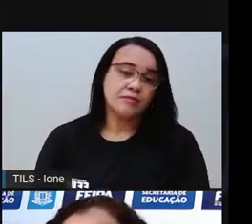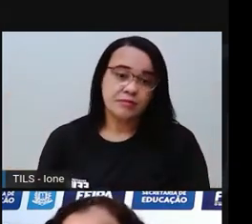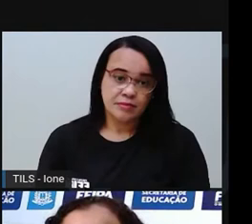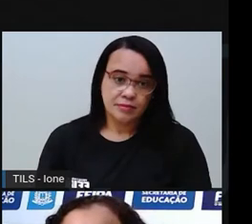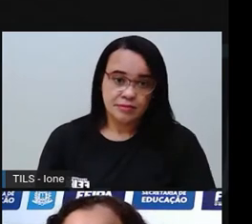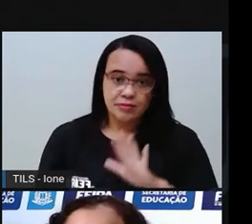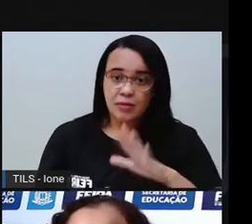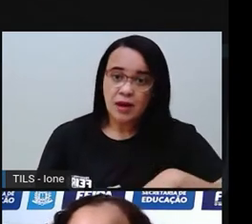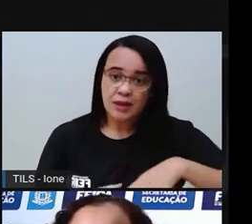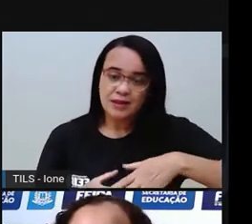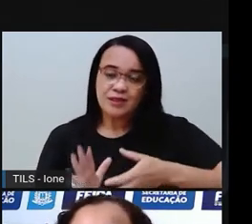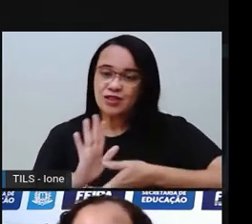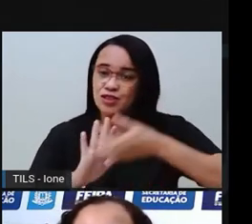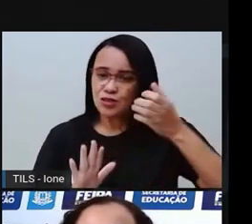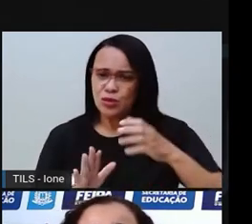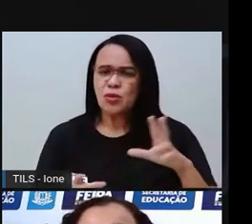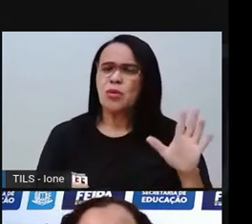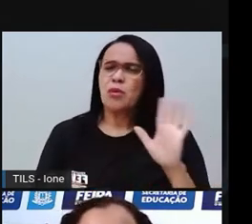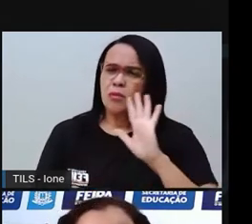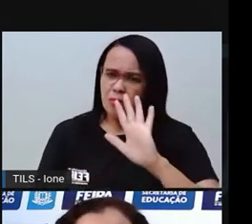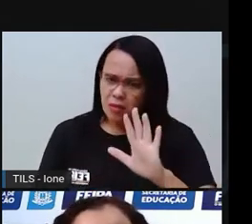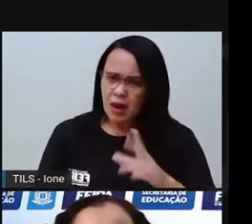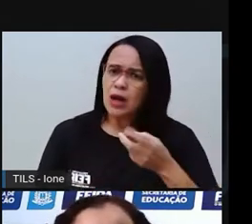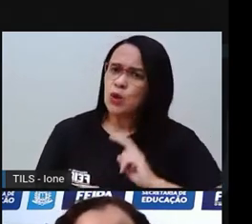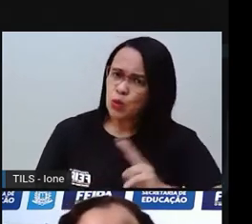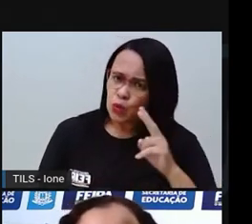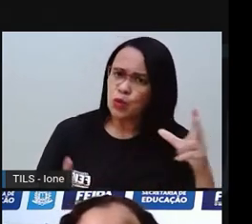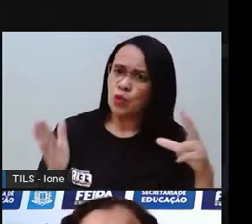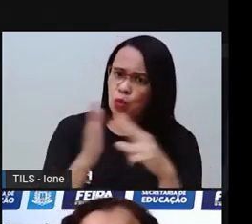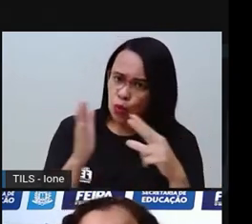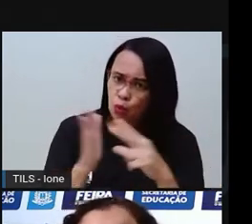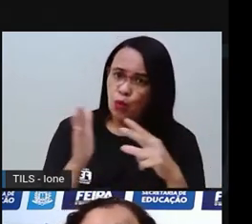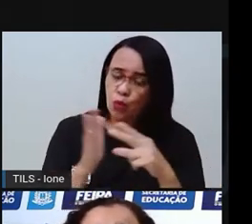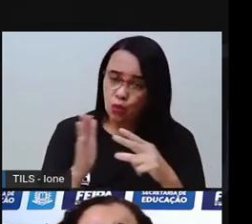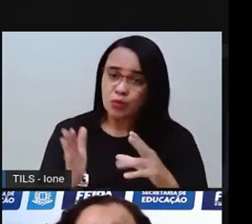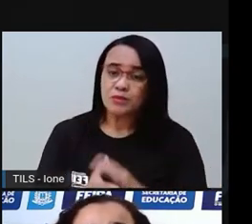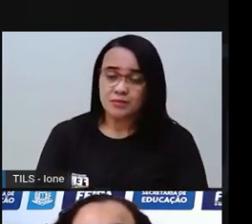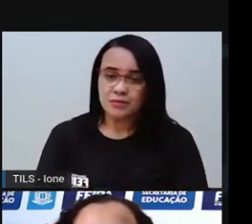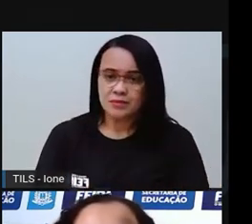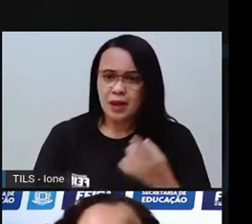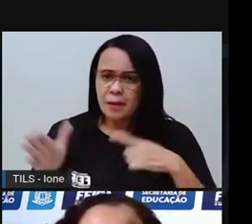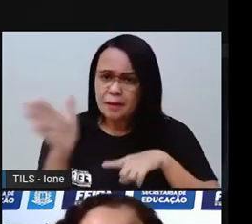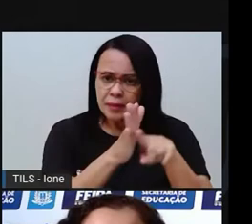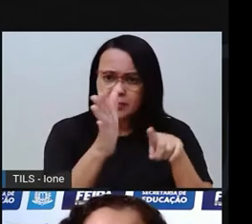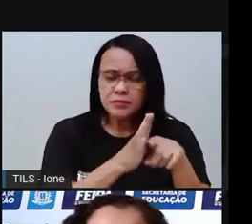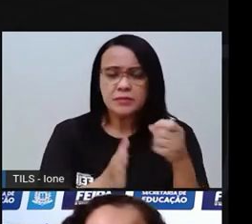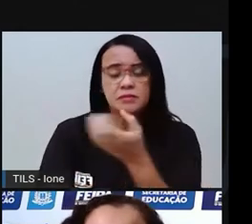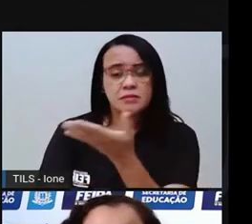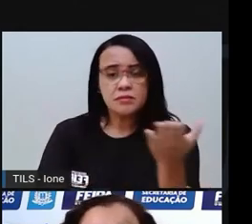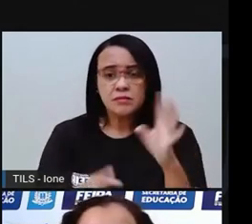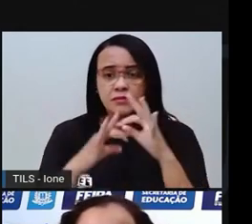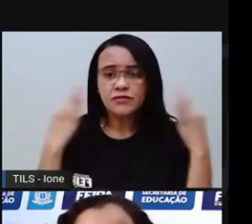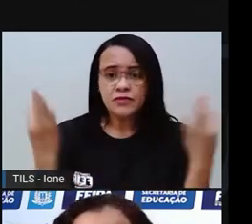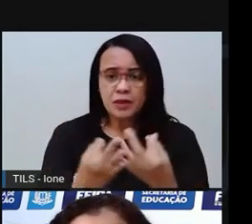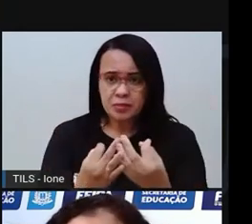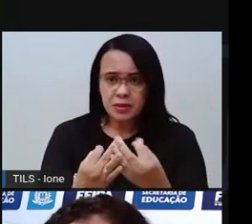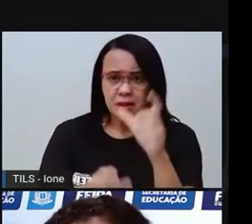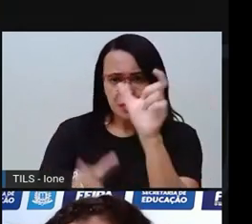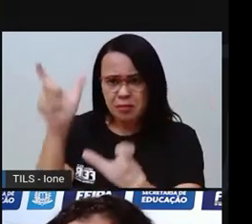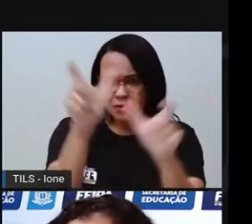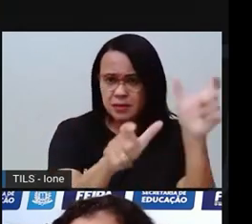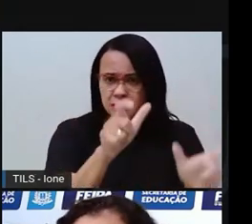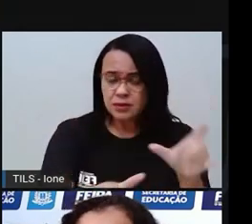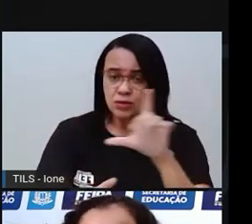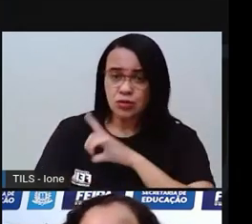ele tirou o cocá que ele vai deixar de ser indígena, né? E aí, eu quero perguntar isso para vocês. Na família de vocês, né? Tem pessoas